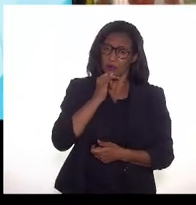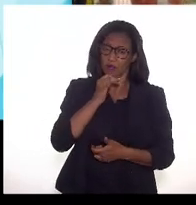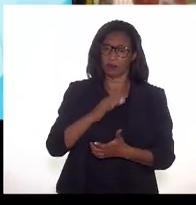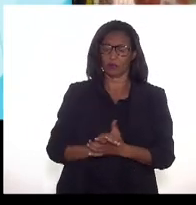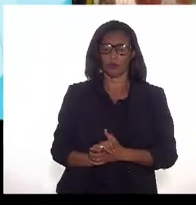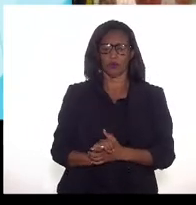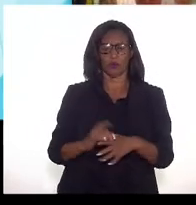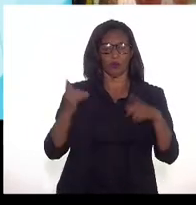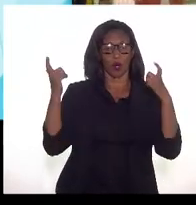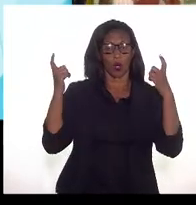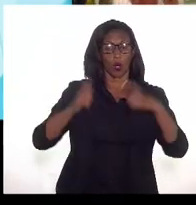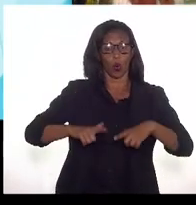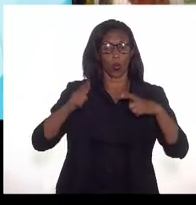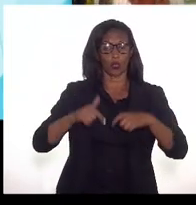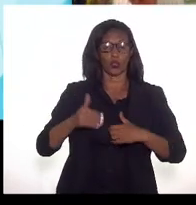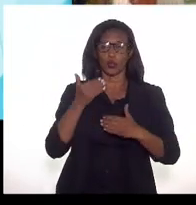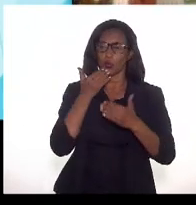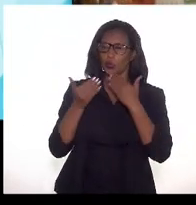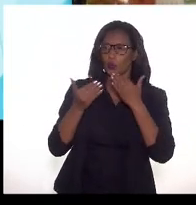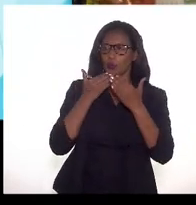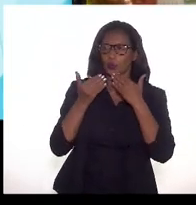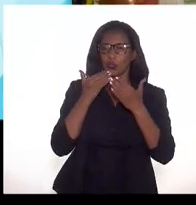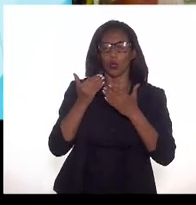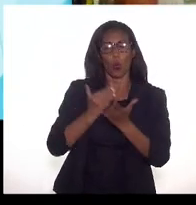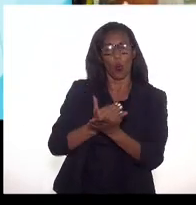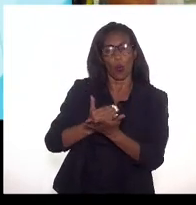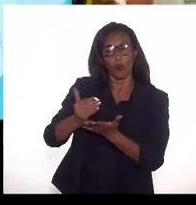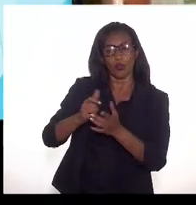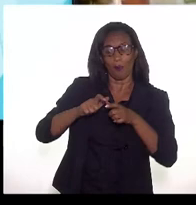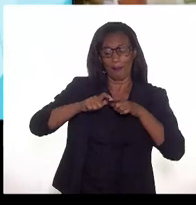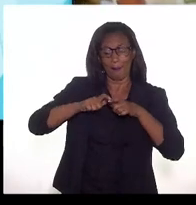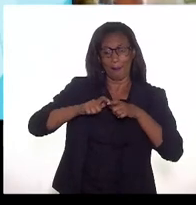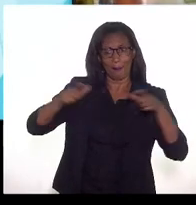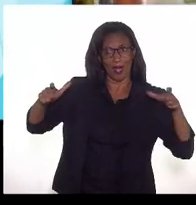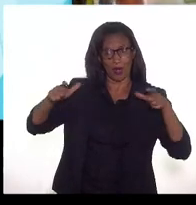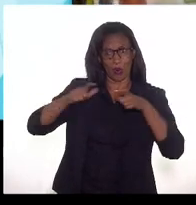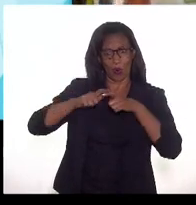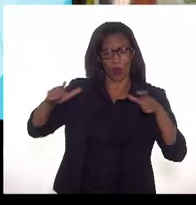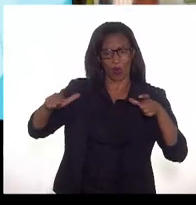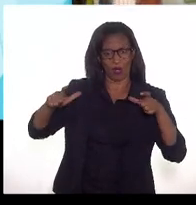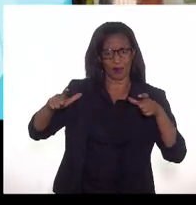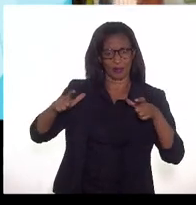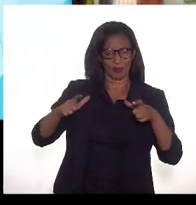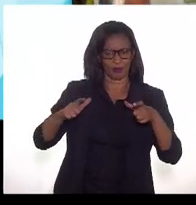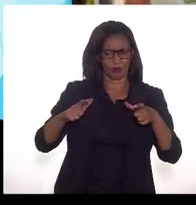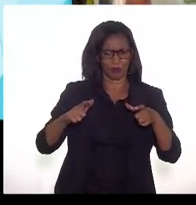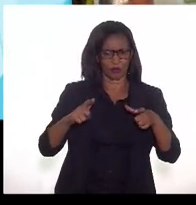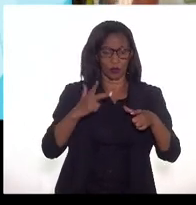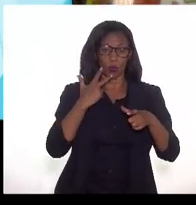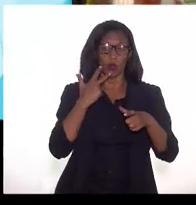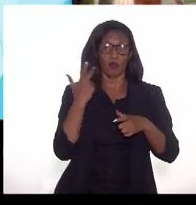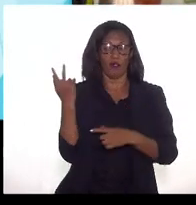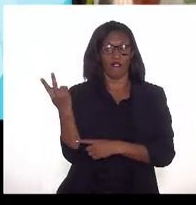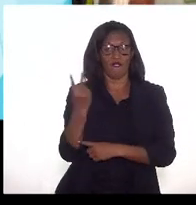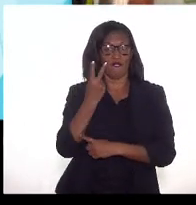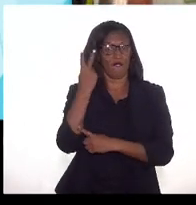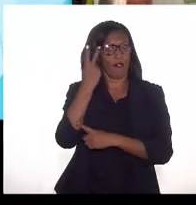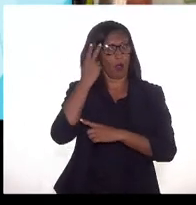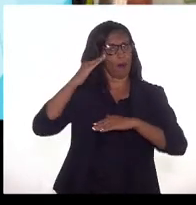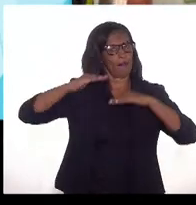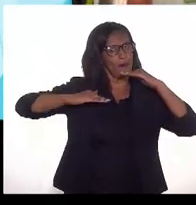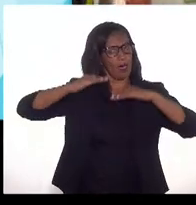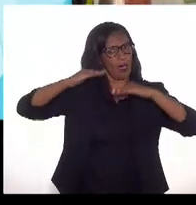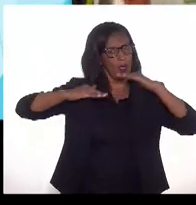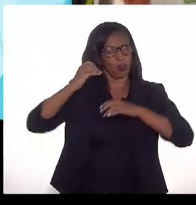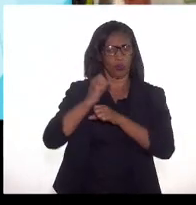onde a demanda começou maior, se reduziu, porque aqui nós estamos falando em valores médios anuais,